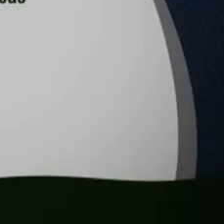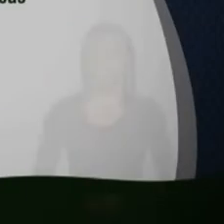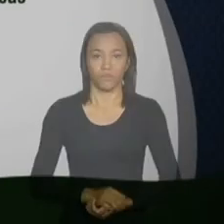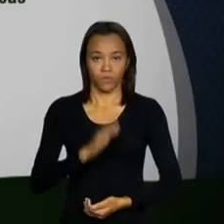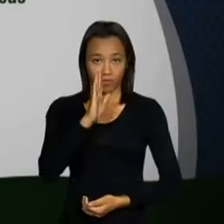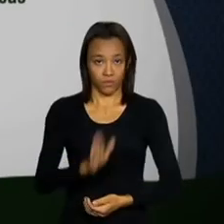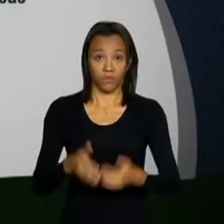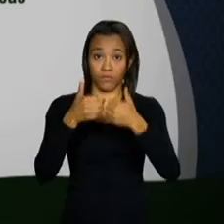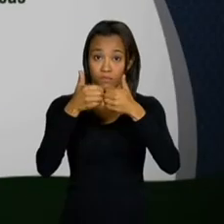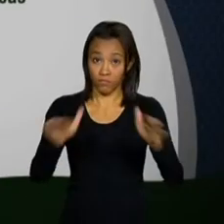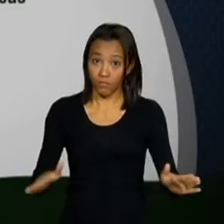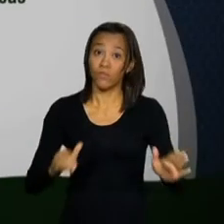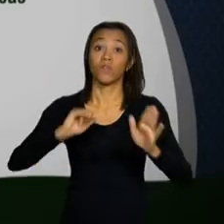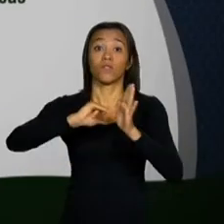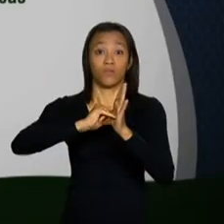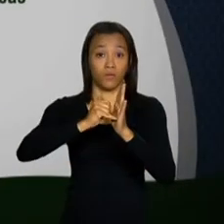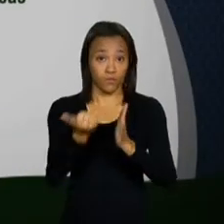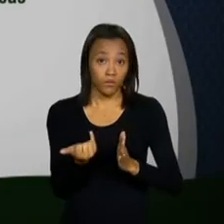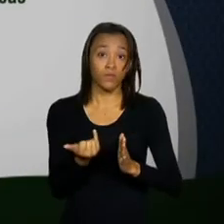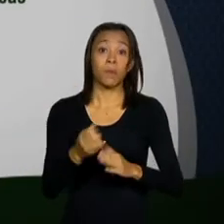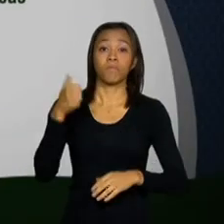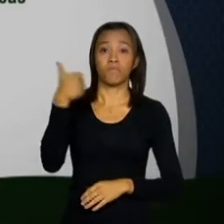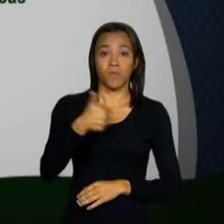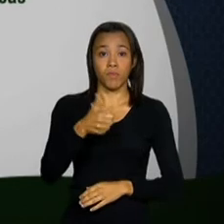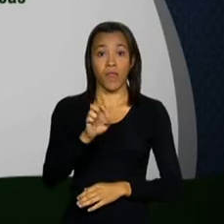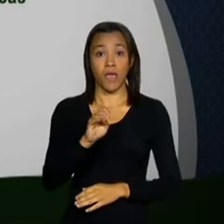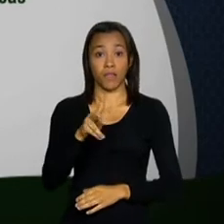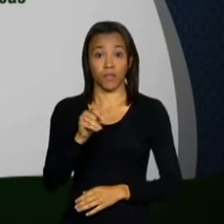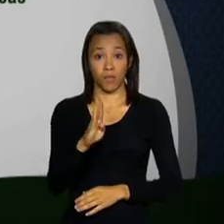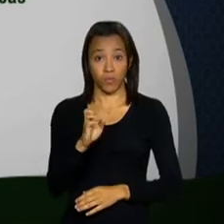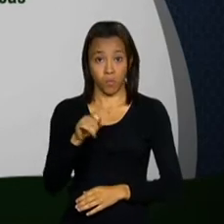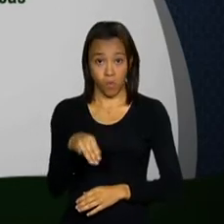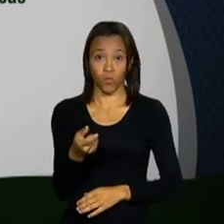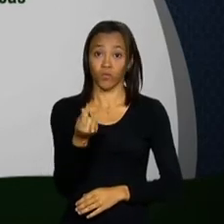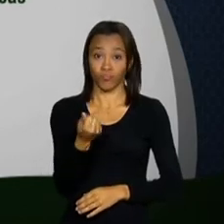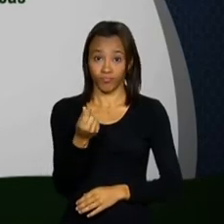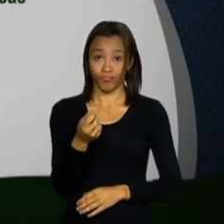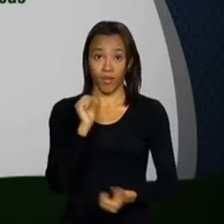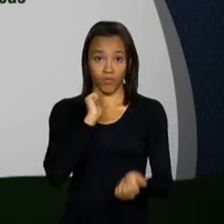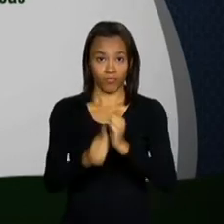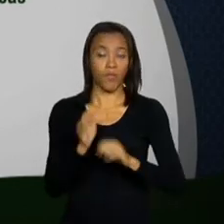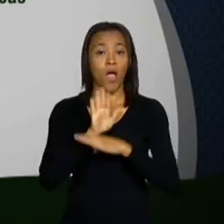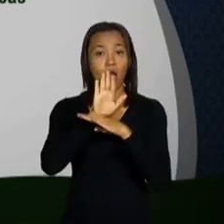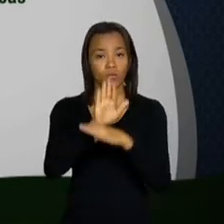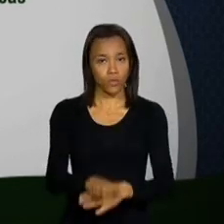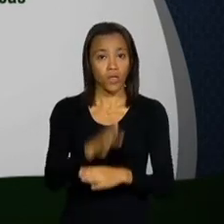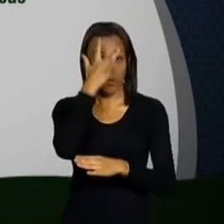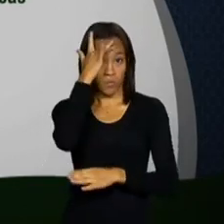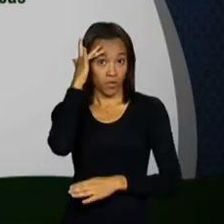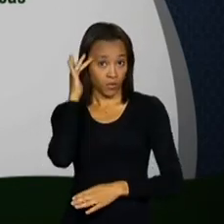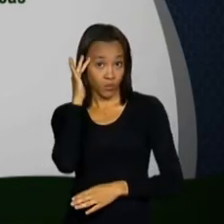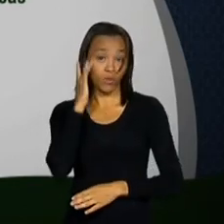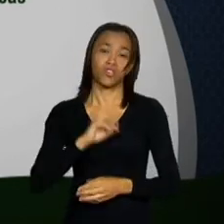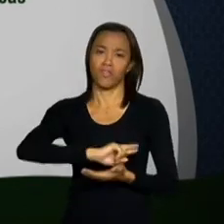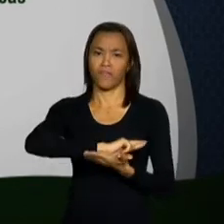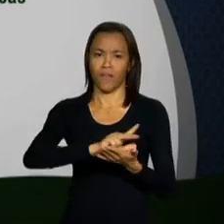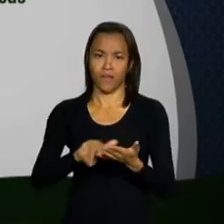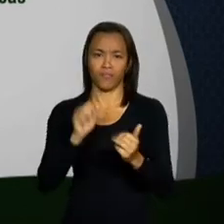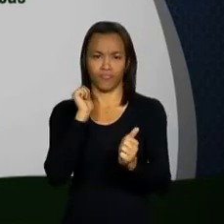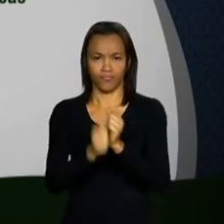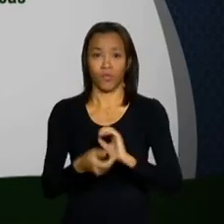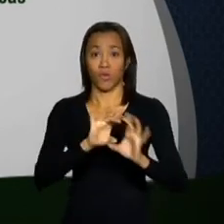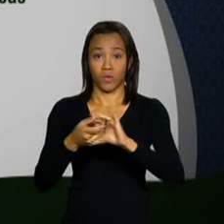Estão abertas as inscrições para a primeira etapa do Bolsa Atleta, que garante ajuda de custo para atletas de modalidades